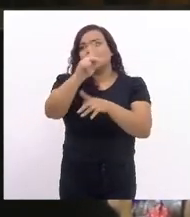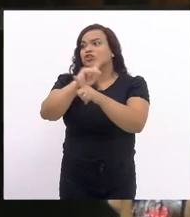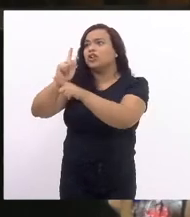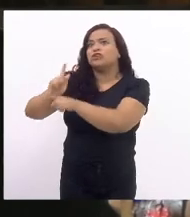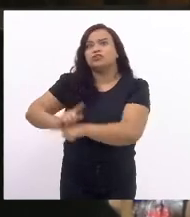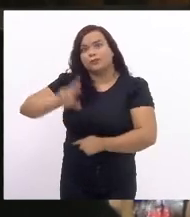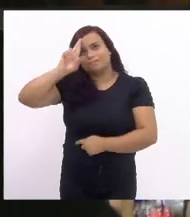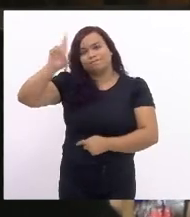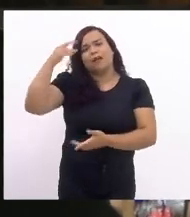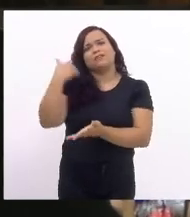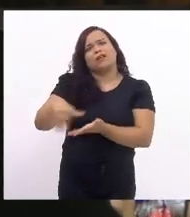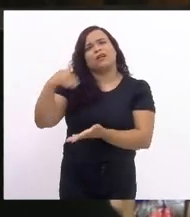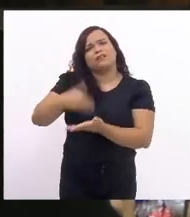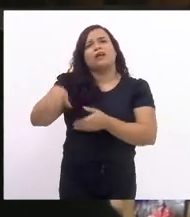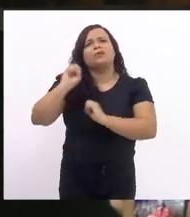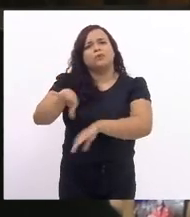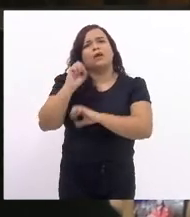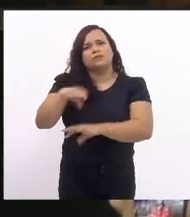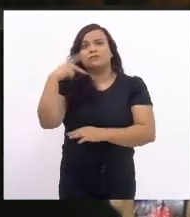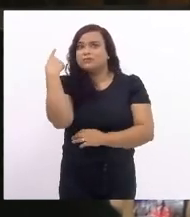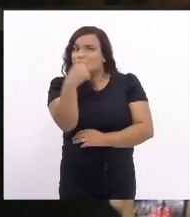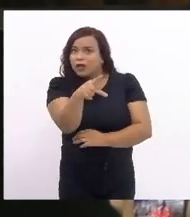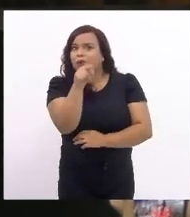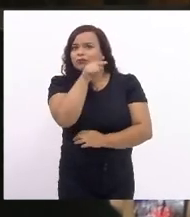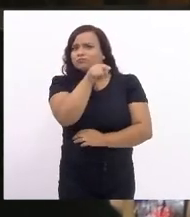com a secretária de Educação,